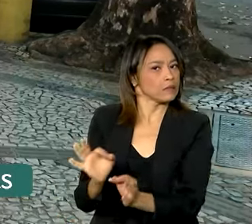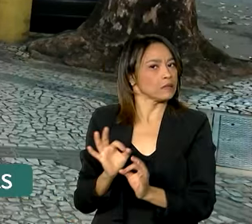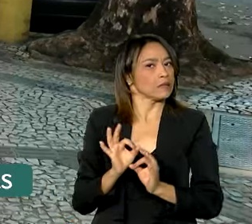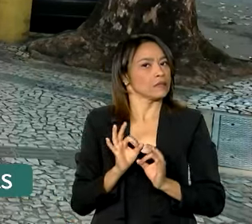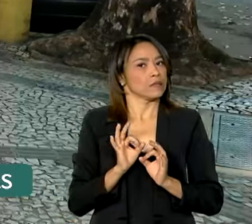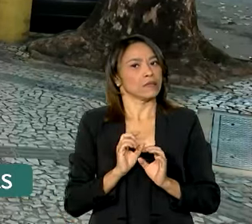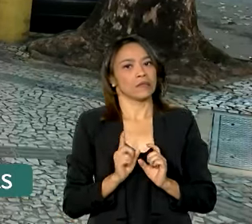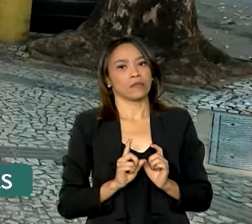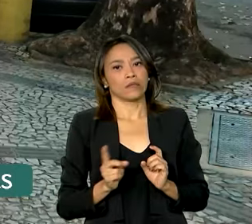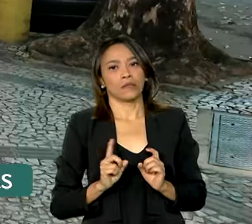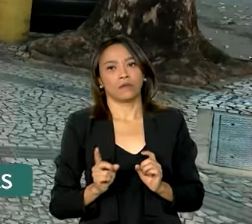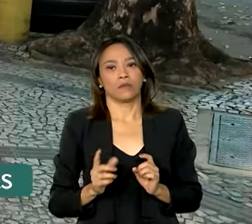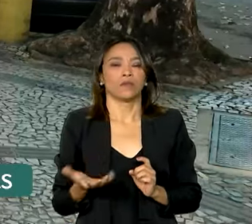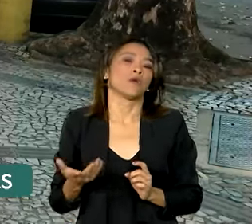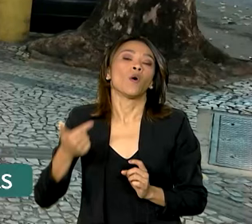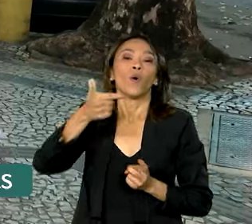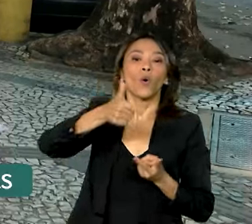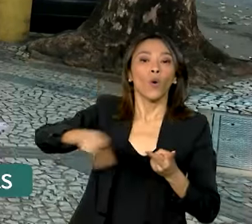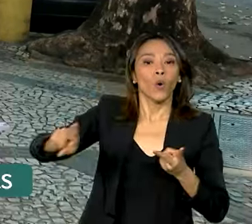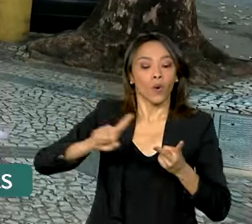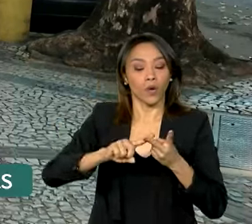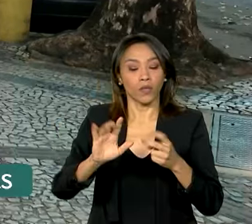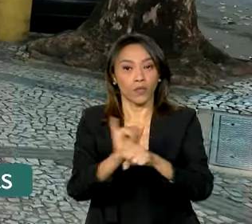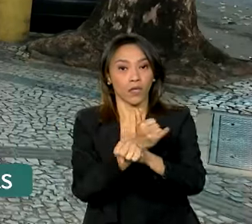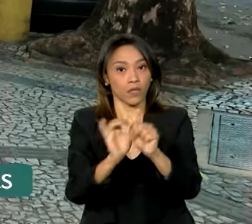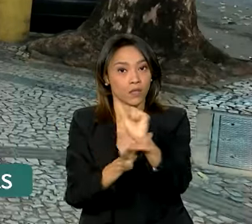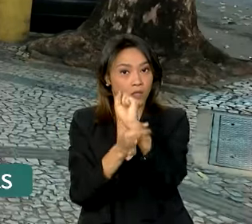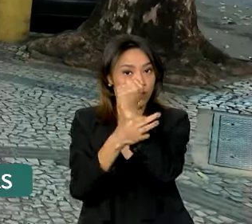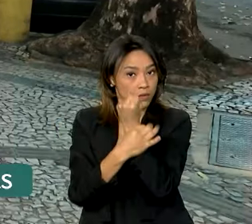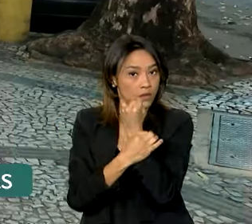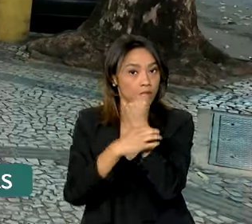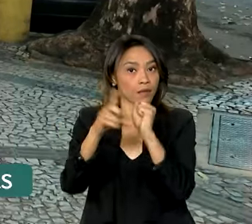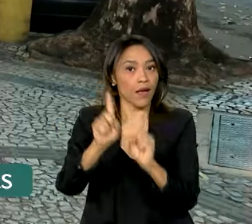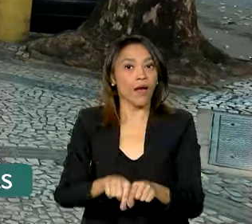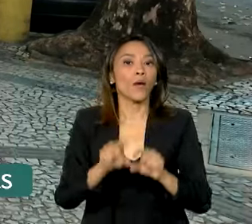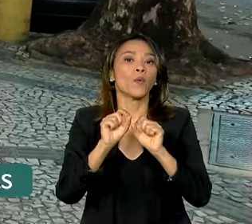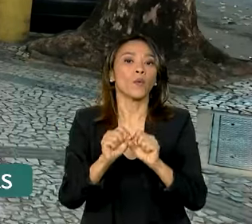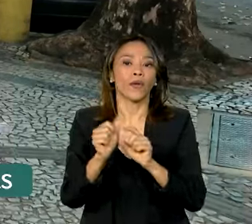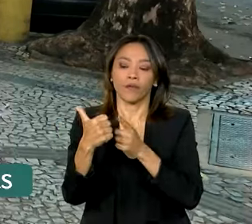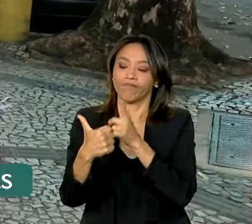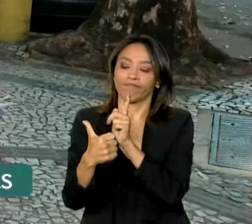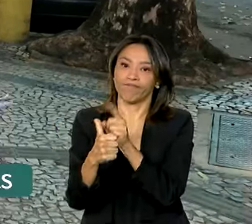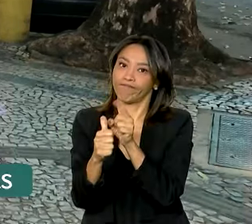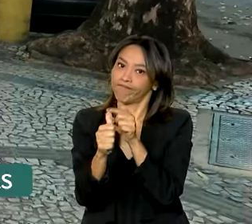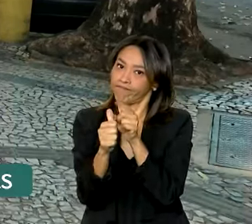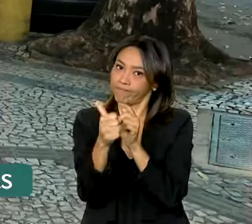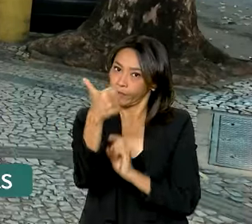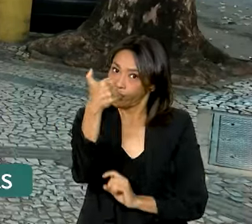eletrônico. Uma outra medida de segurança é a coleta de digitais e também exames